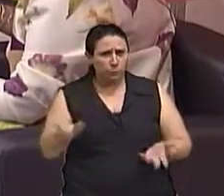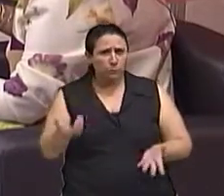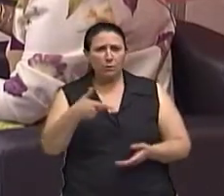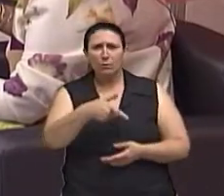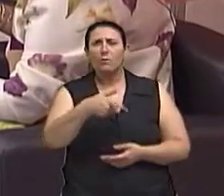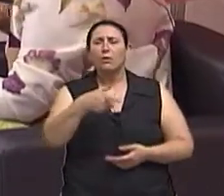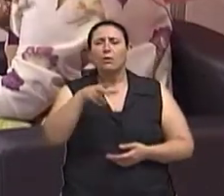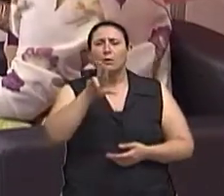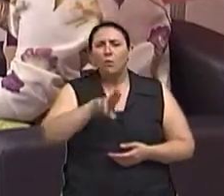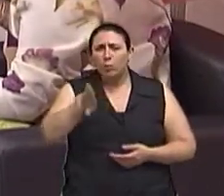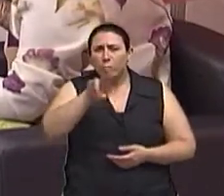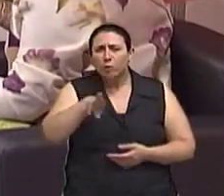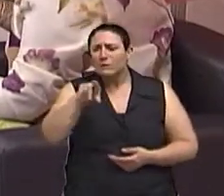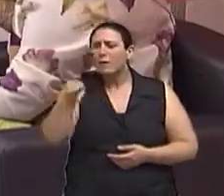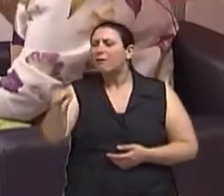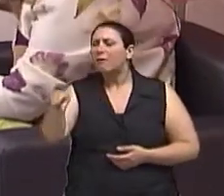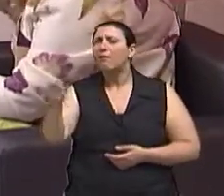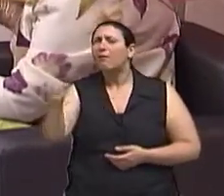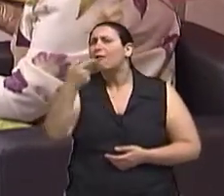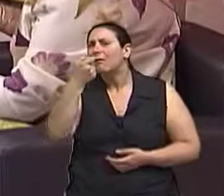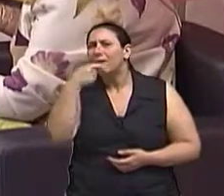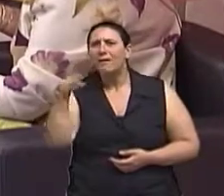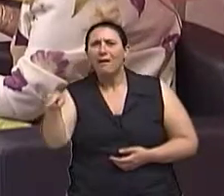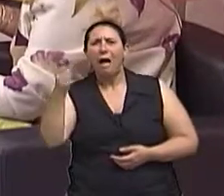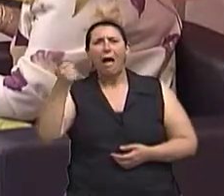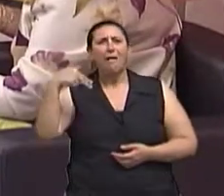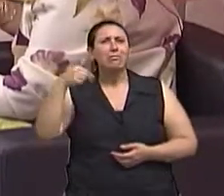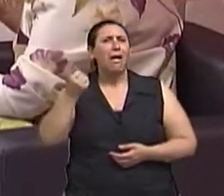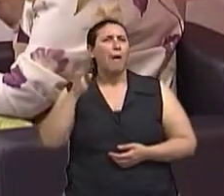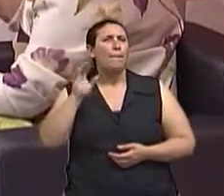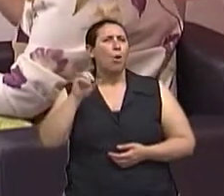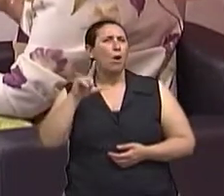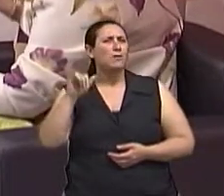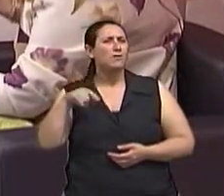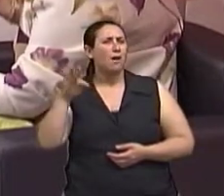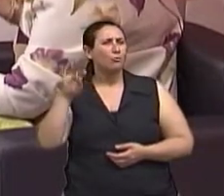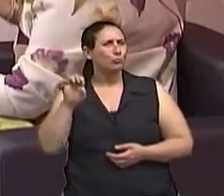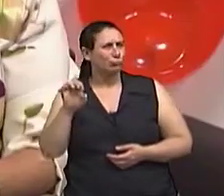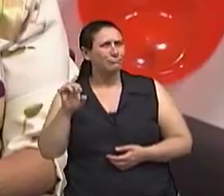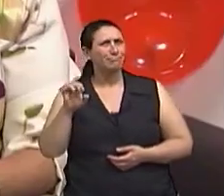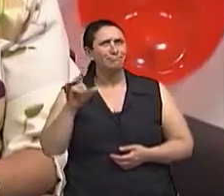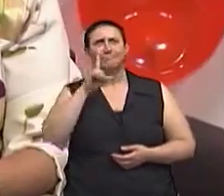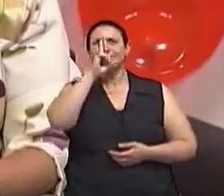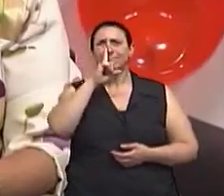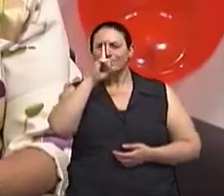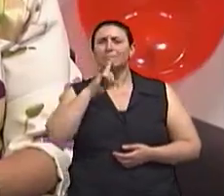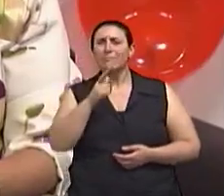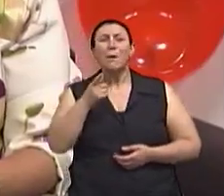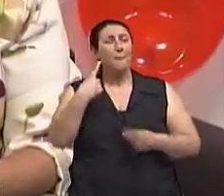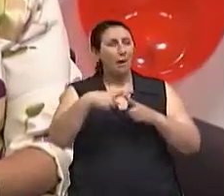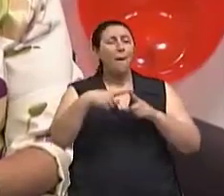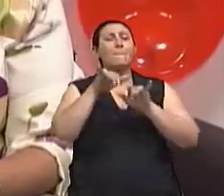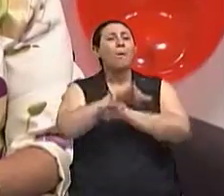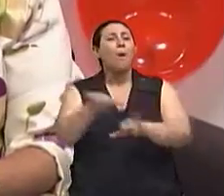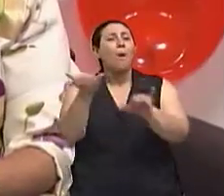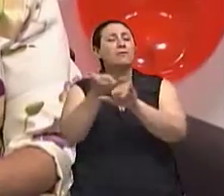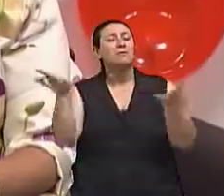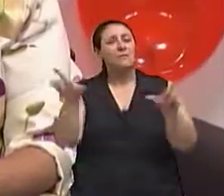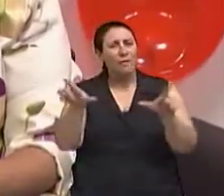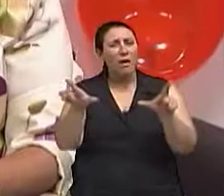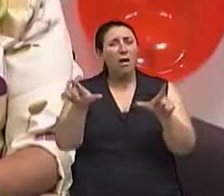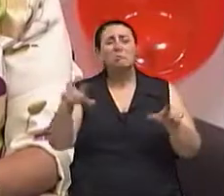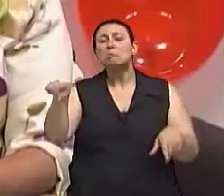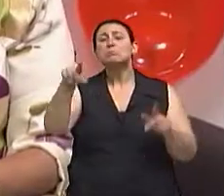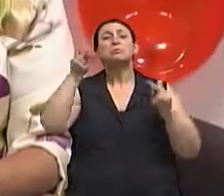Com certeza. Tomar um anabolizante. Com certeza. Porque o que está sendo mostrado, muitas vezes, por um